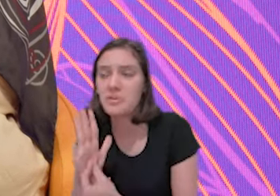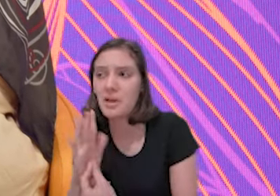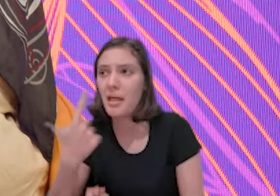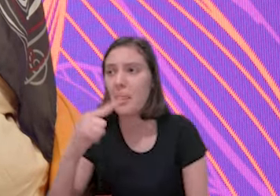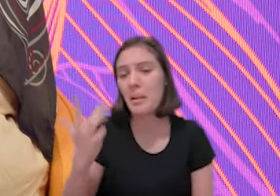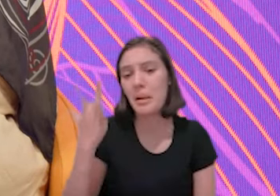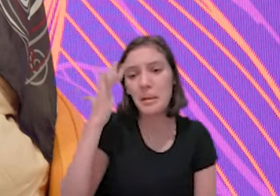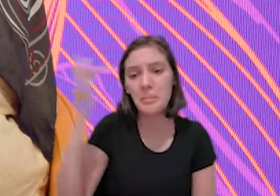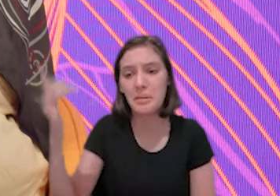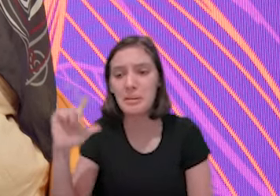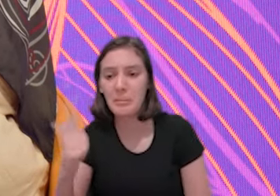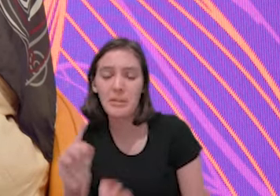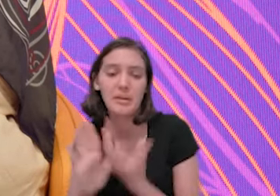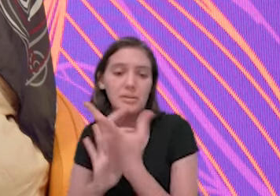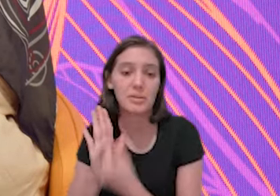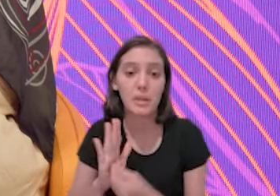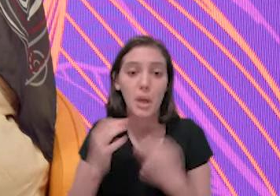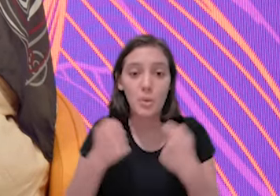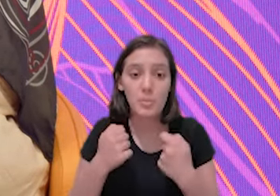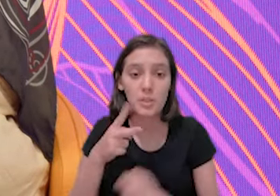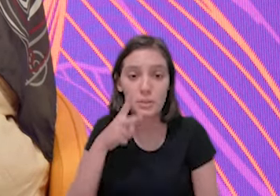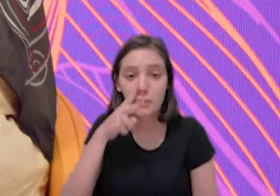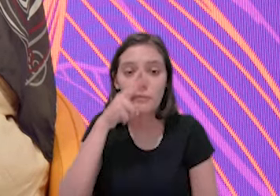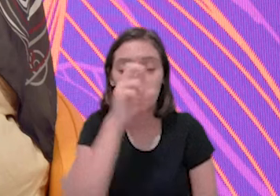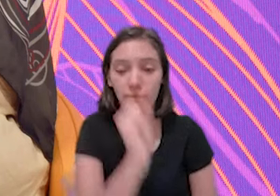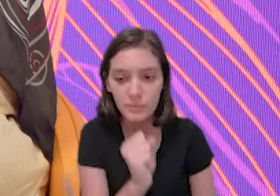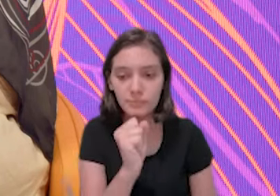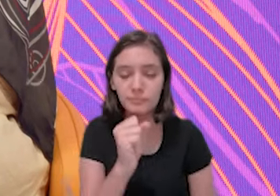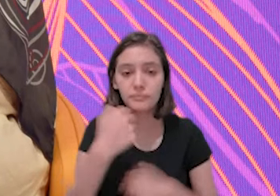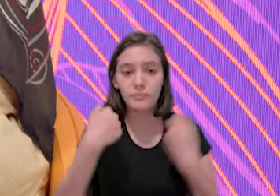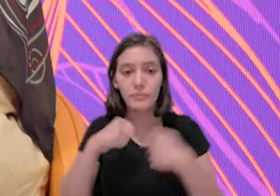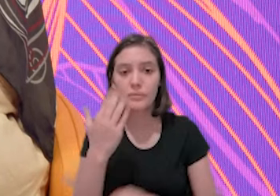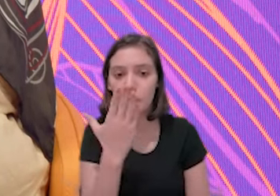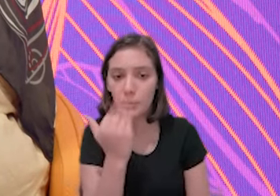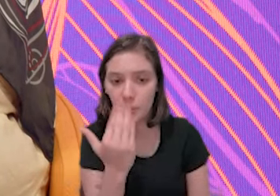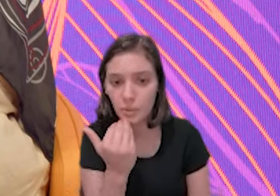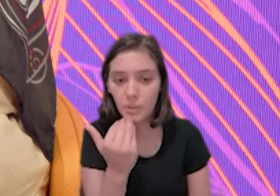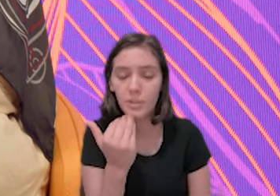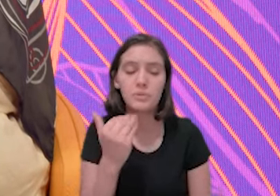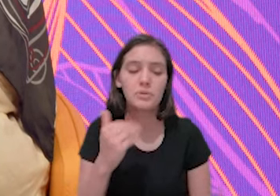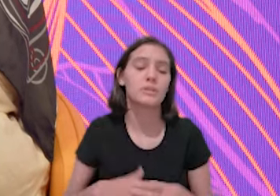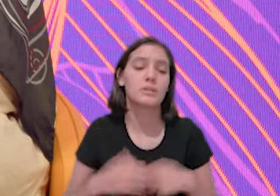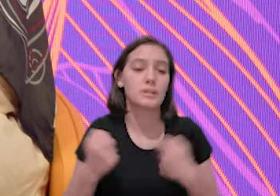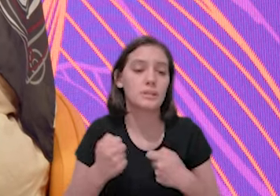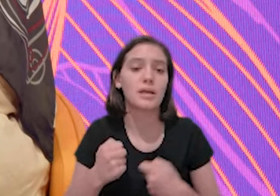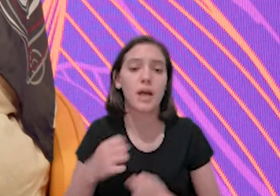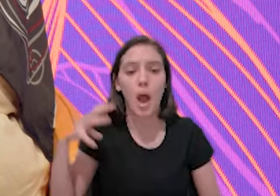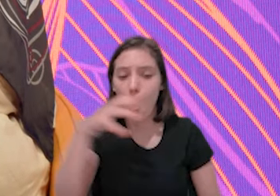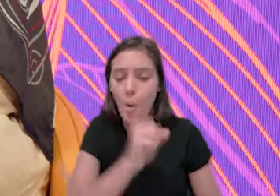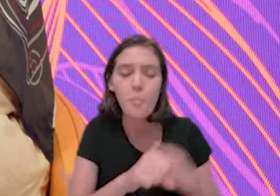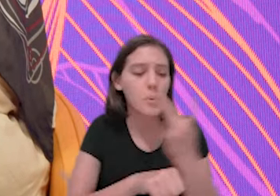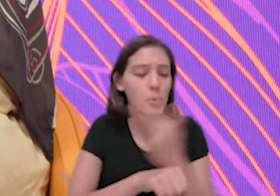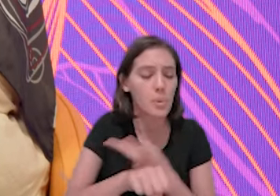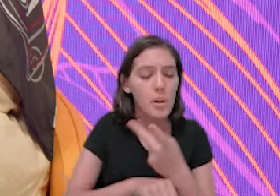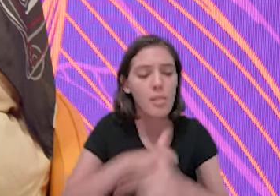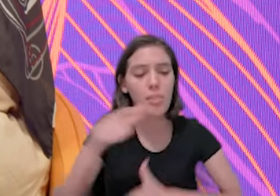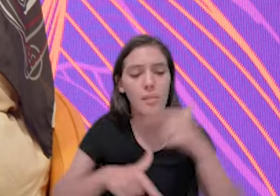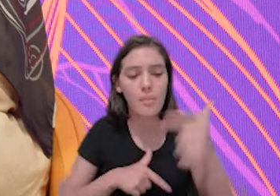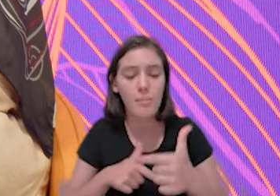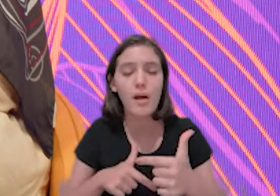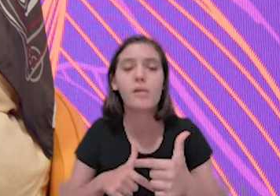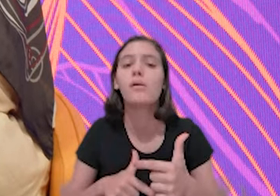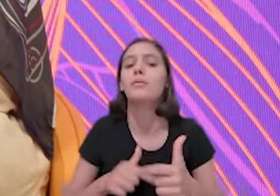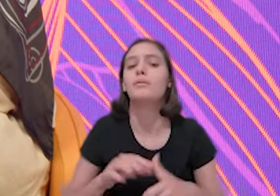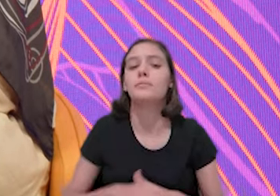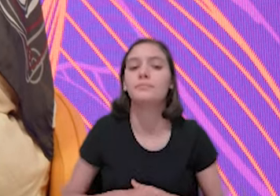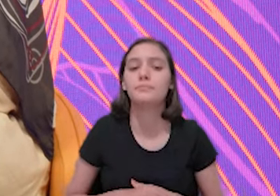amanhã não tem. Hoje não tem dinheiro, amanhã não tem. Mas precisa força. A gente precisa correr, a gente precisa